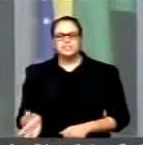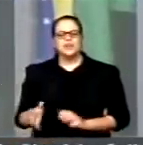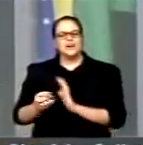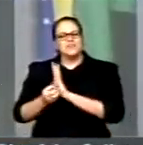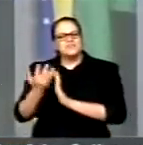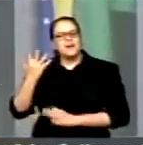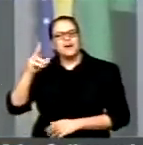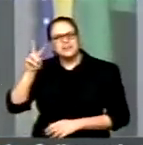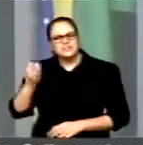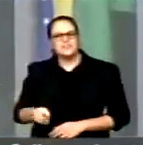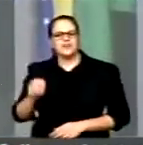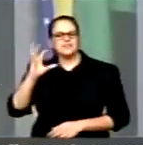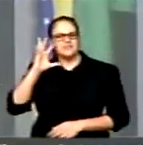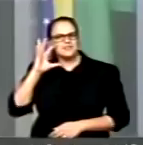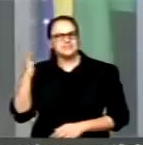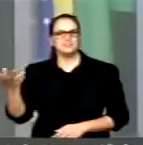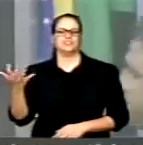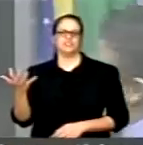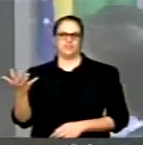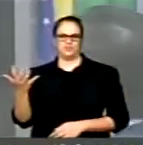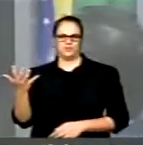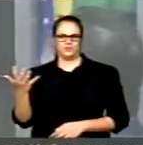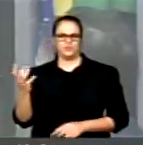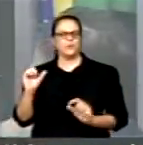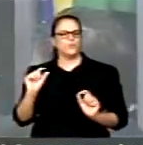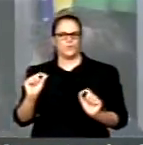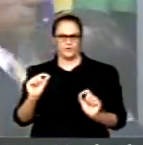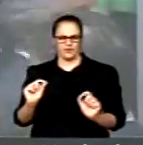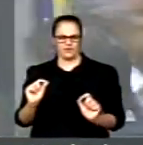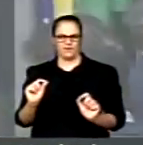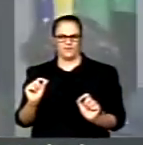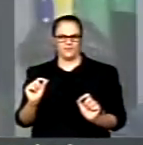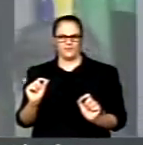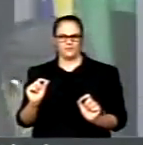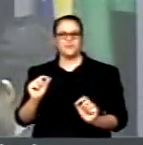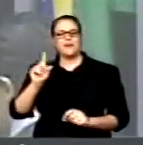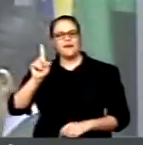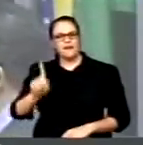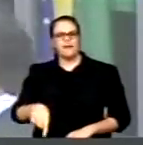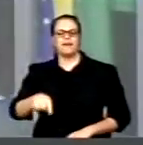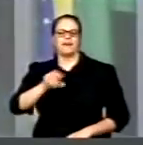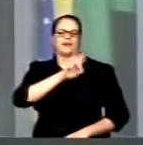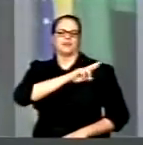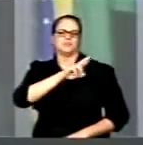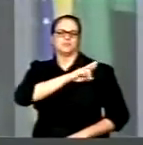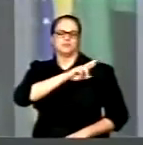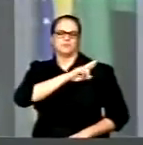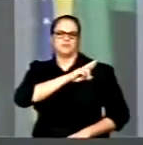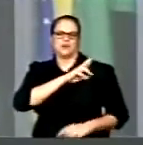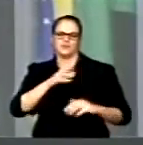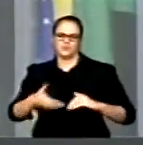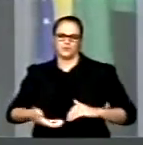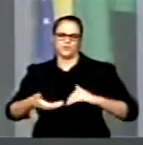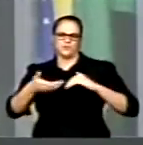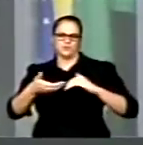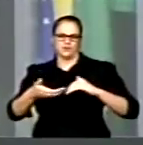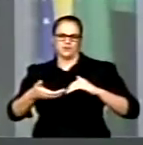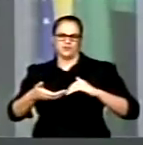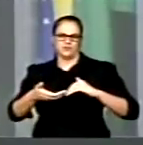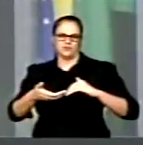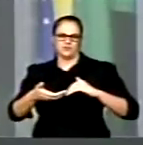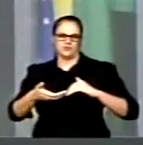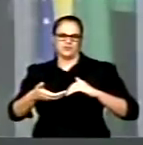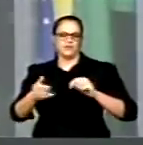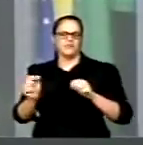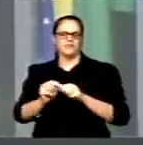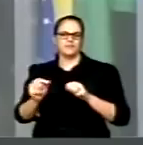que cabe ao Congresso Nacional emendar toda e qualquer matéria,